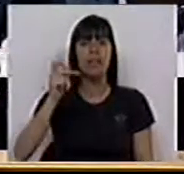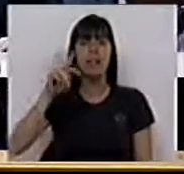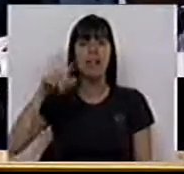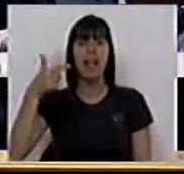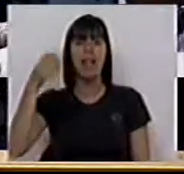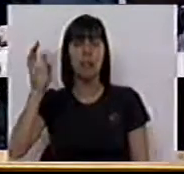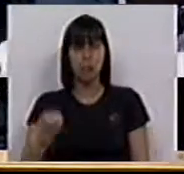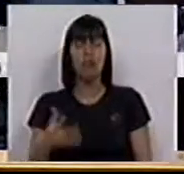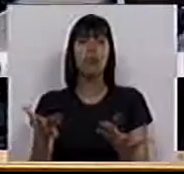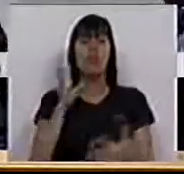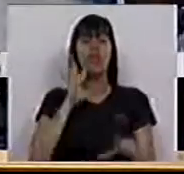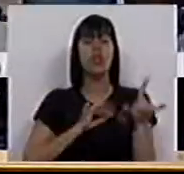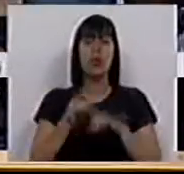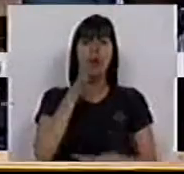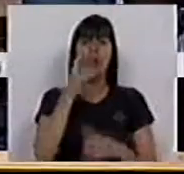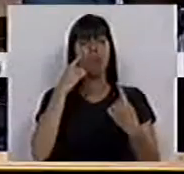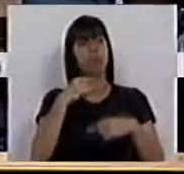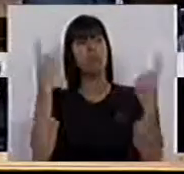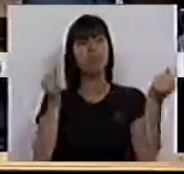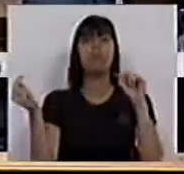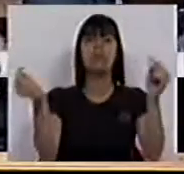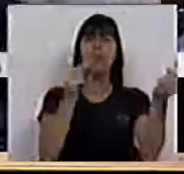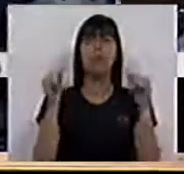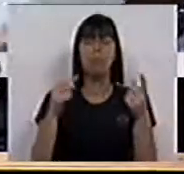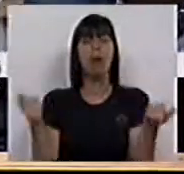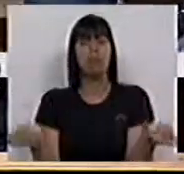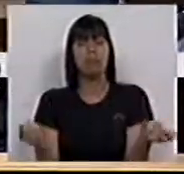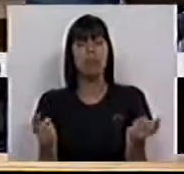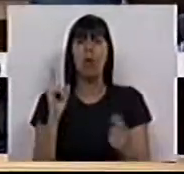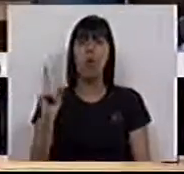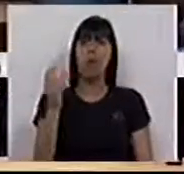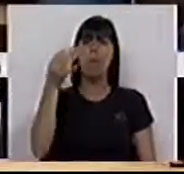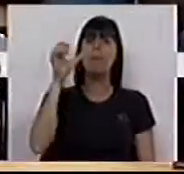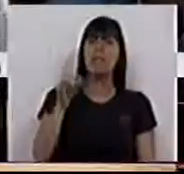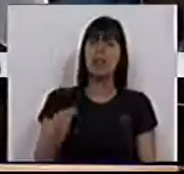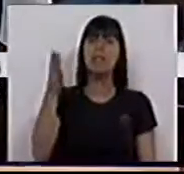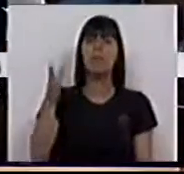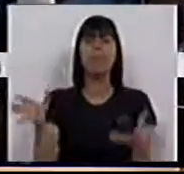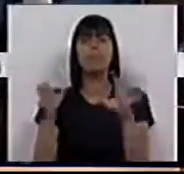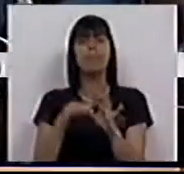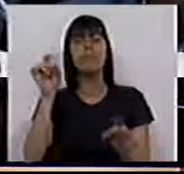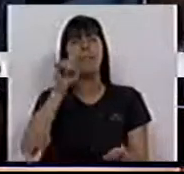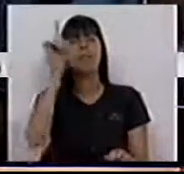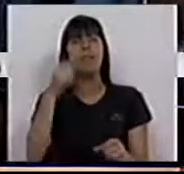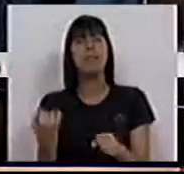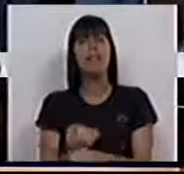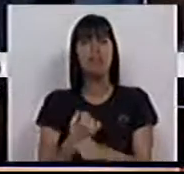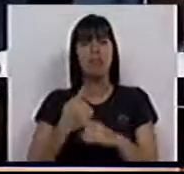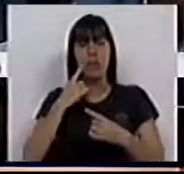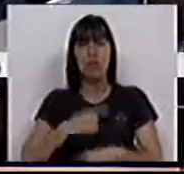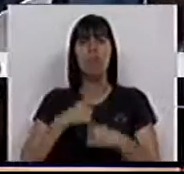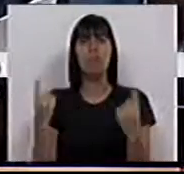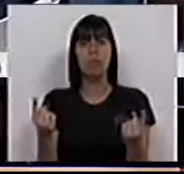Sra. Deputada, a Sra. Deputada trouxe o debate promovido em nome do PCP sobre a questão dos serviços